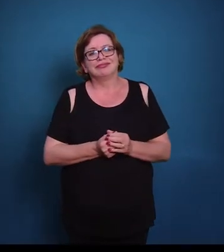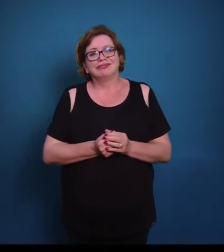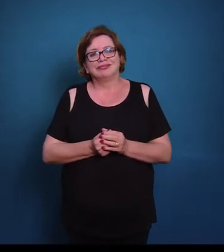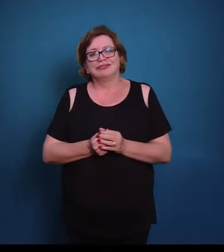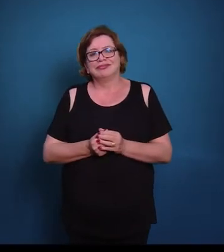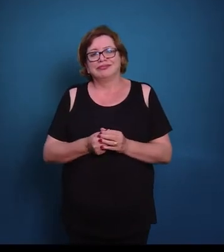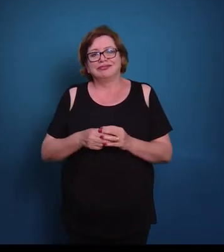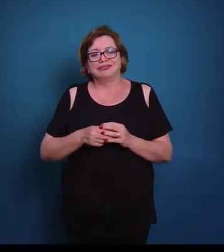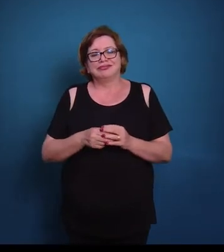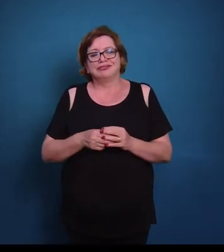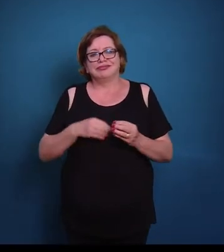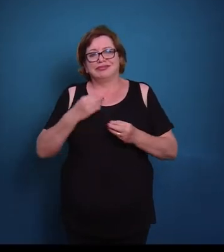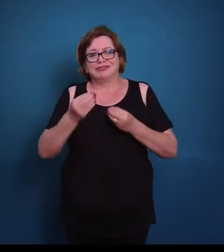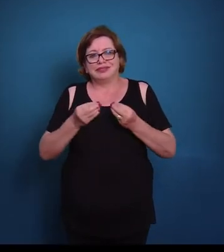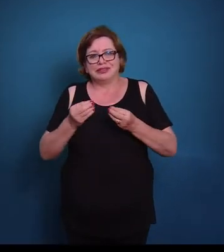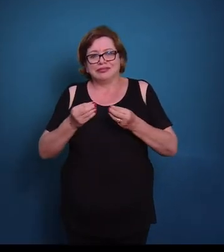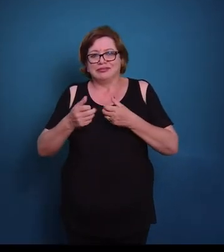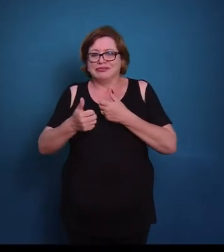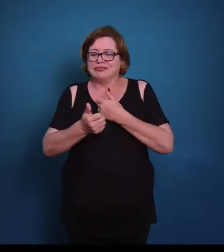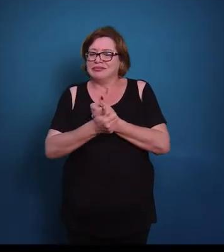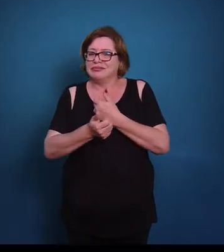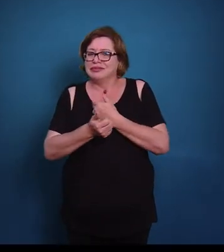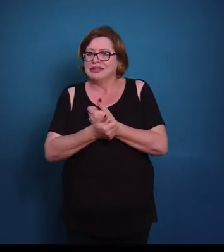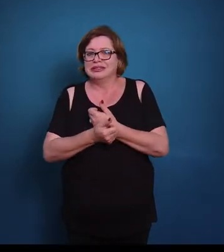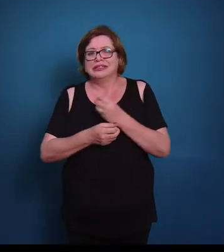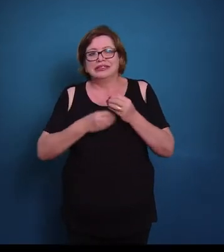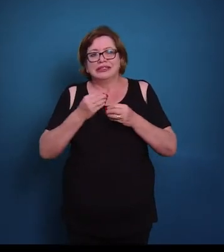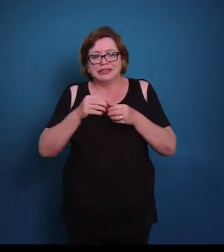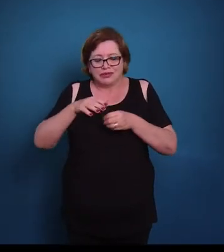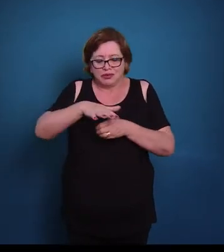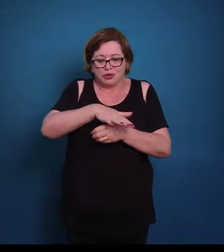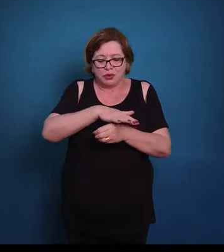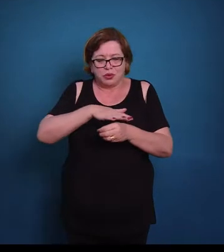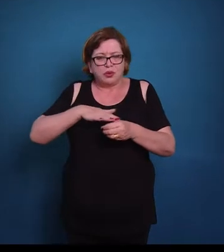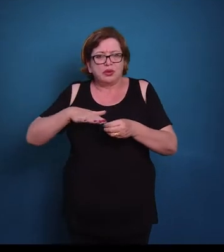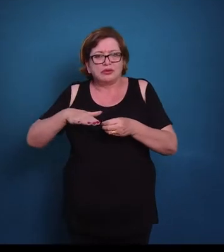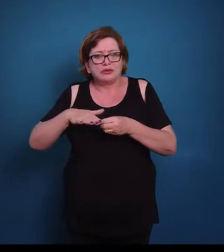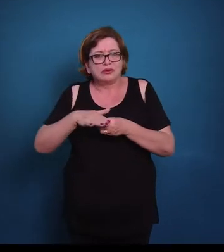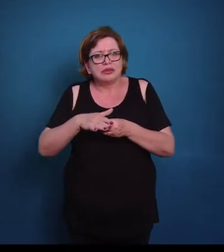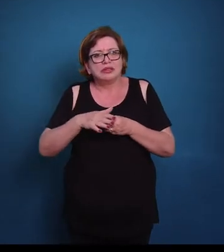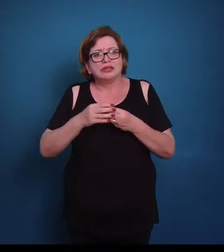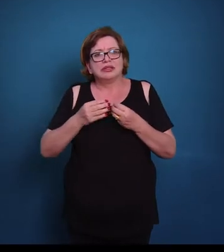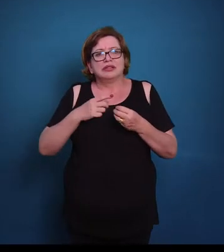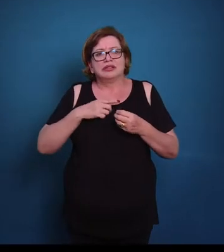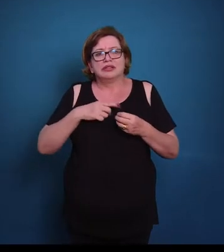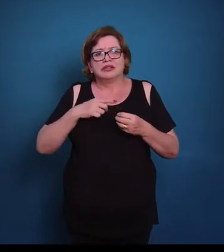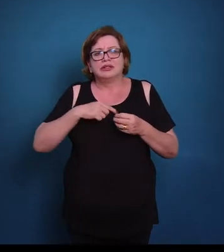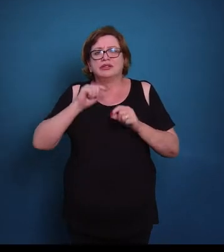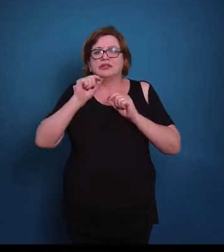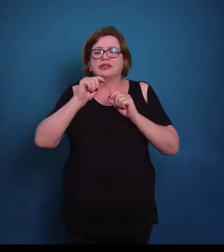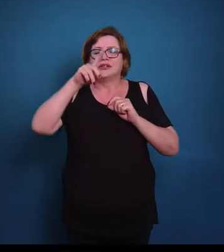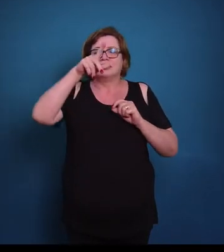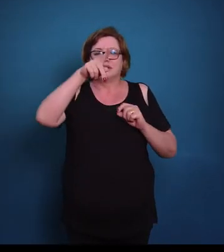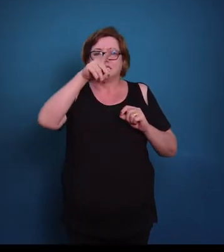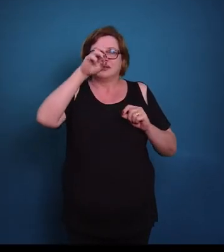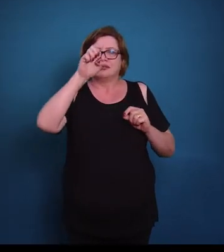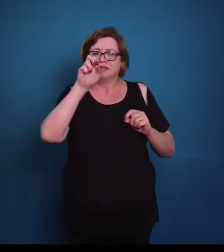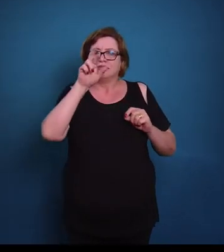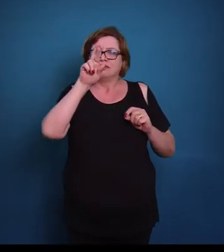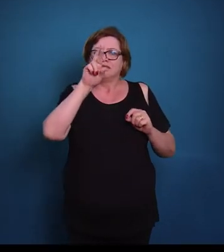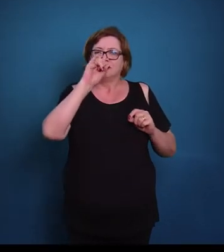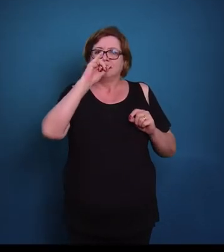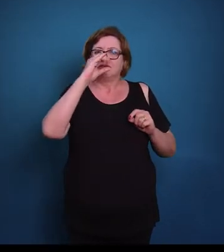E aqui na região, ou circulando toda a cartilagem, nós temos o pericôndrio. Então o